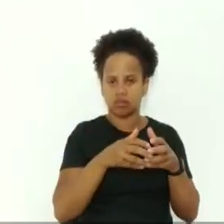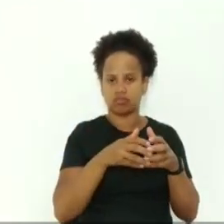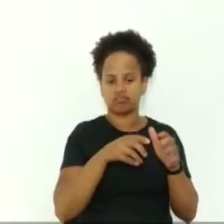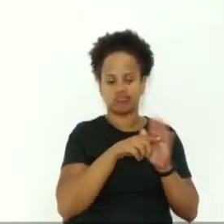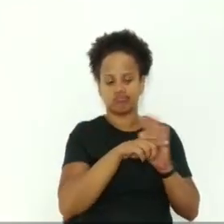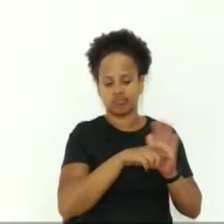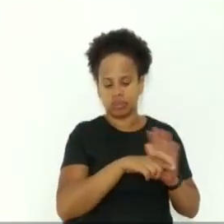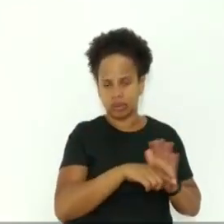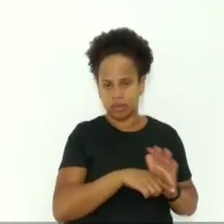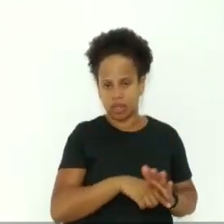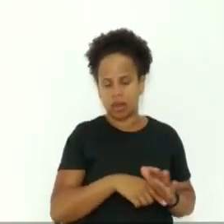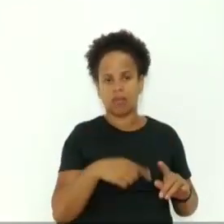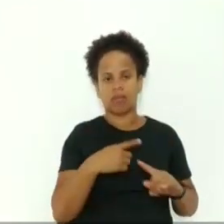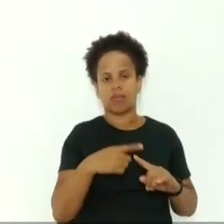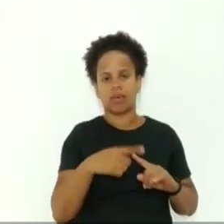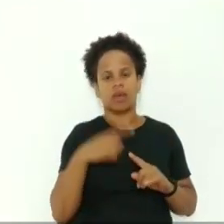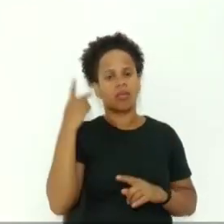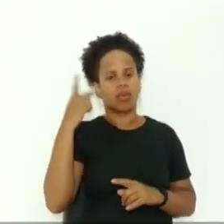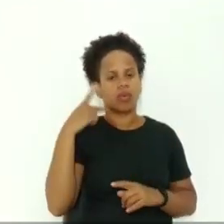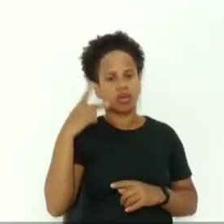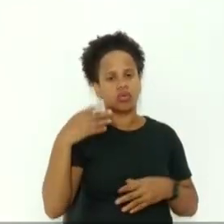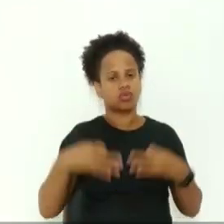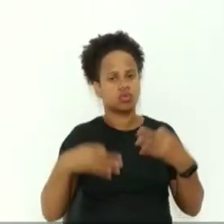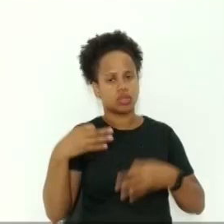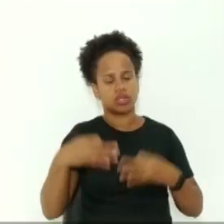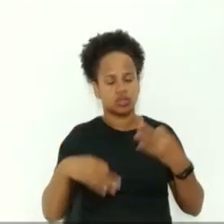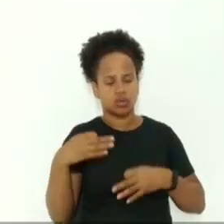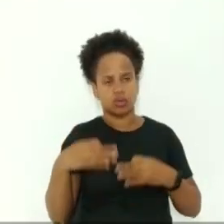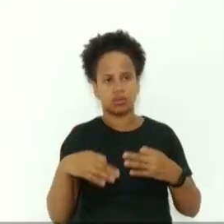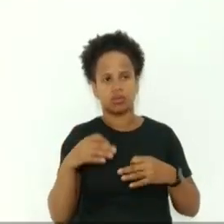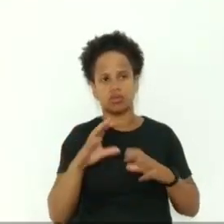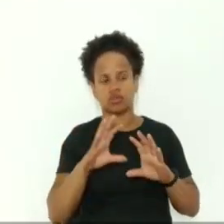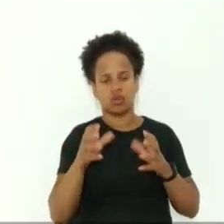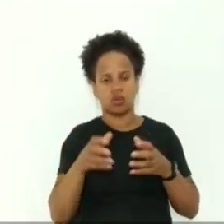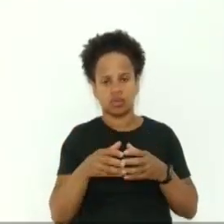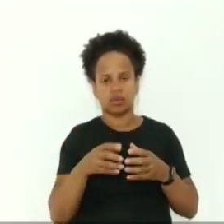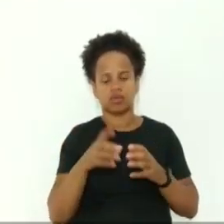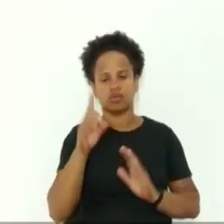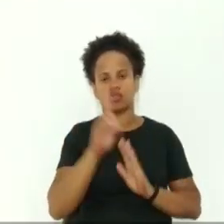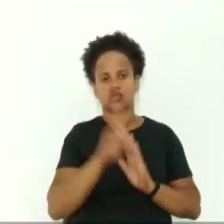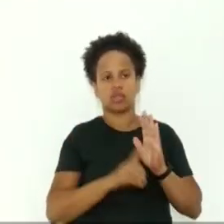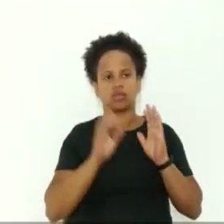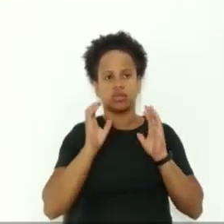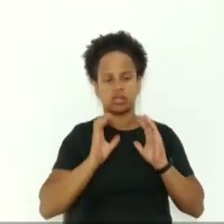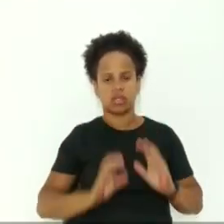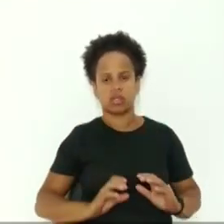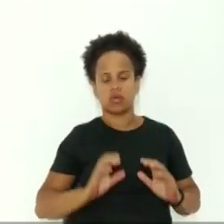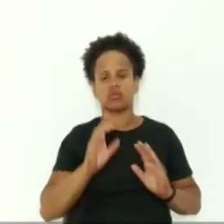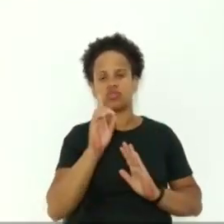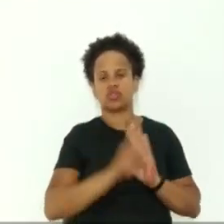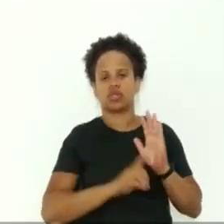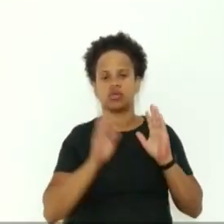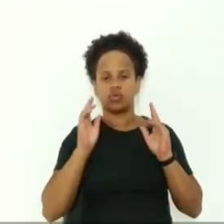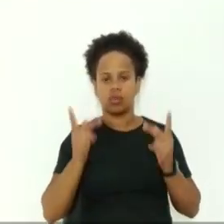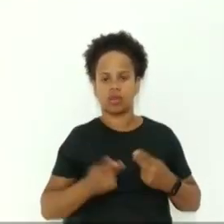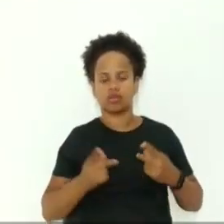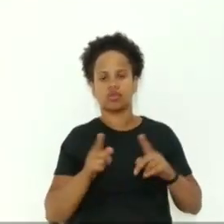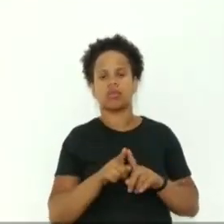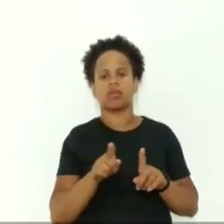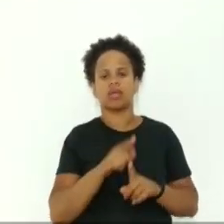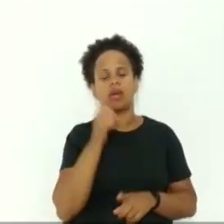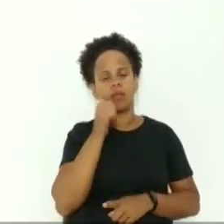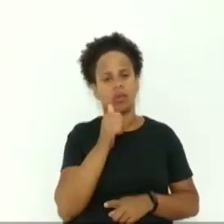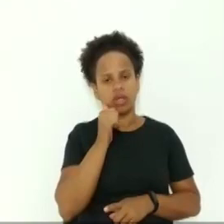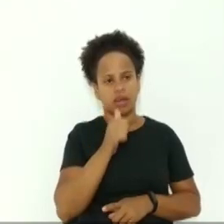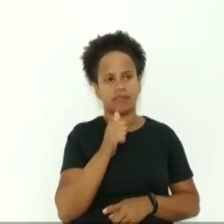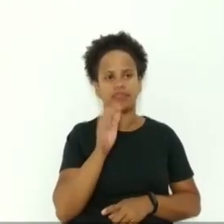o procurador jurídico da casa não tinha passado pela comissão dos direitos do cidadão, direitos humanos e da mulher, e eu já